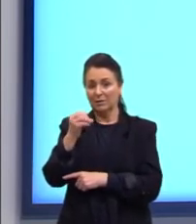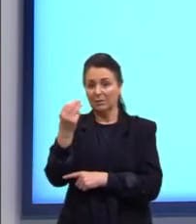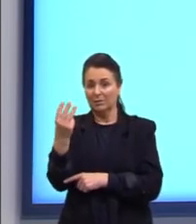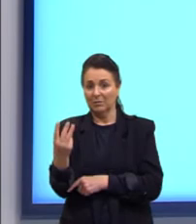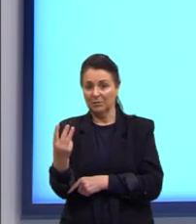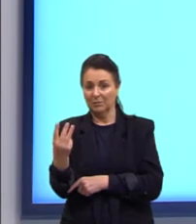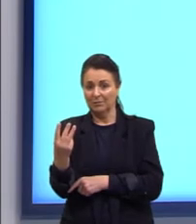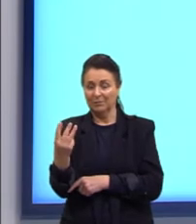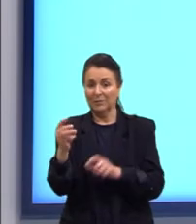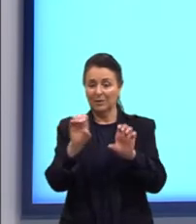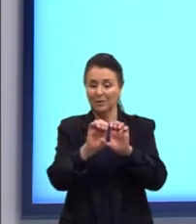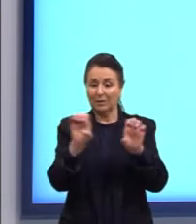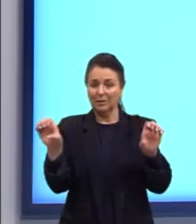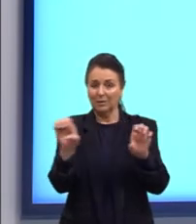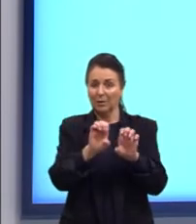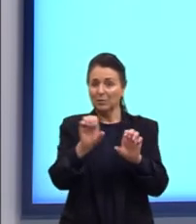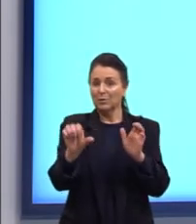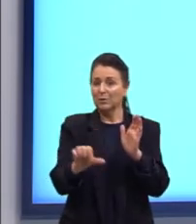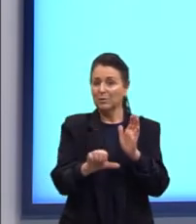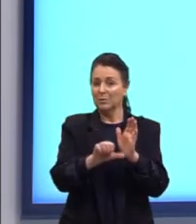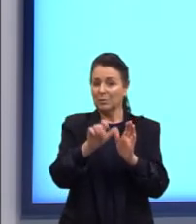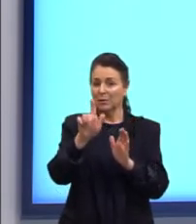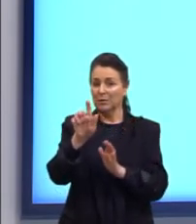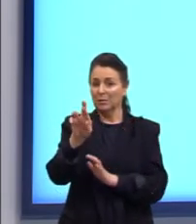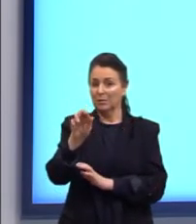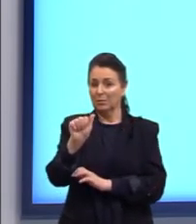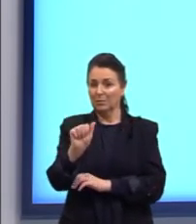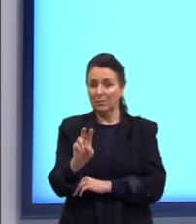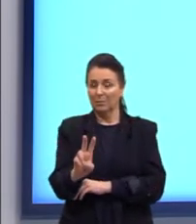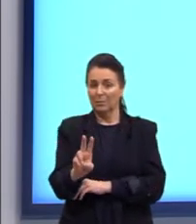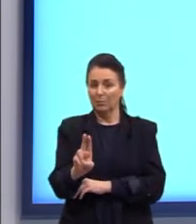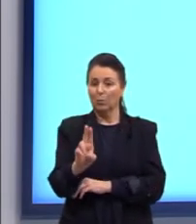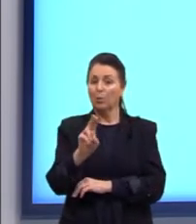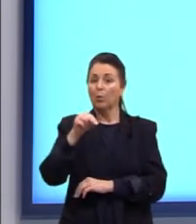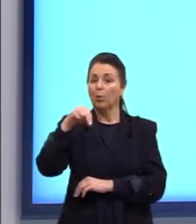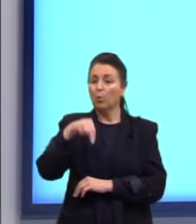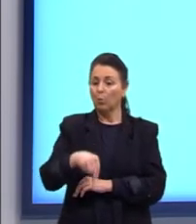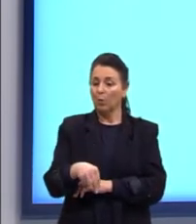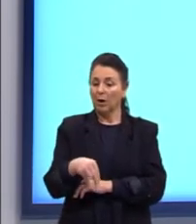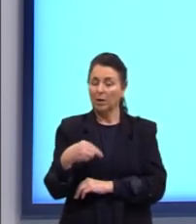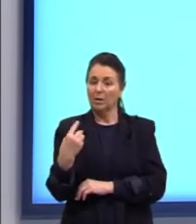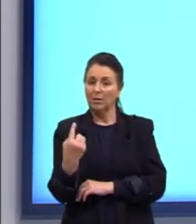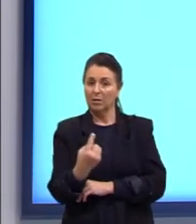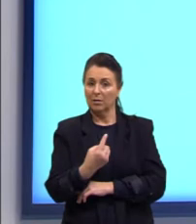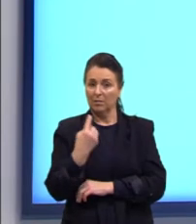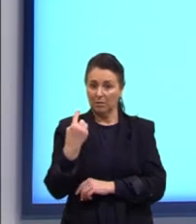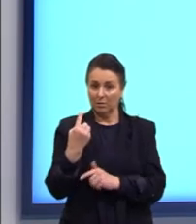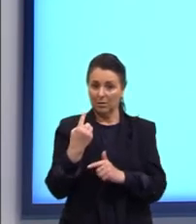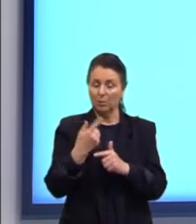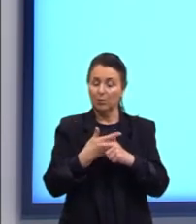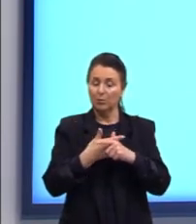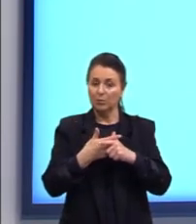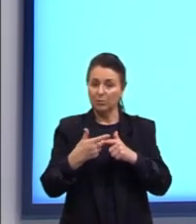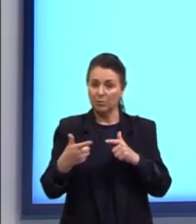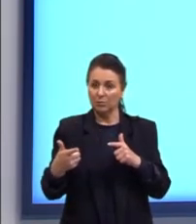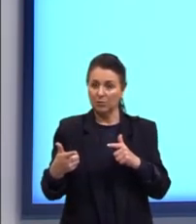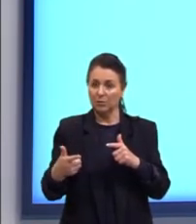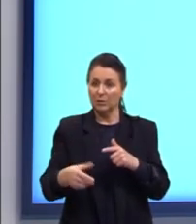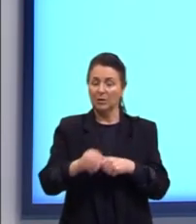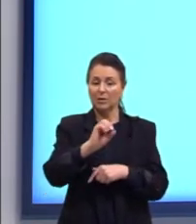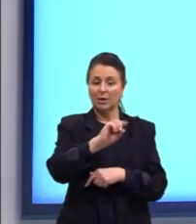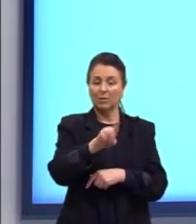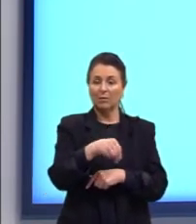Uma equaçãozinha de primeiro grau. isolamos o N, né, então, passamos lá dividindo, ficaria 0